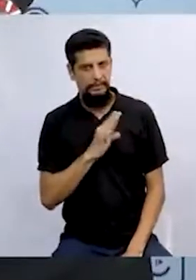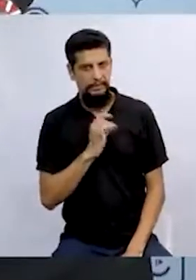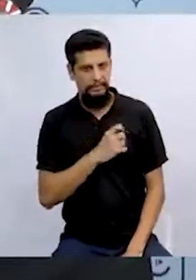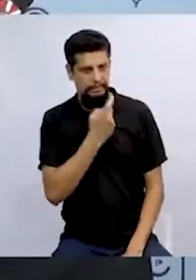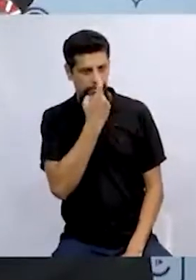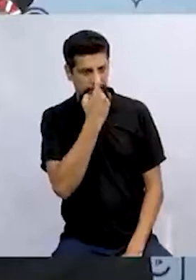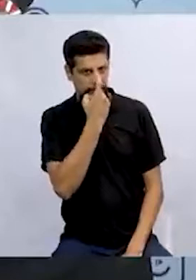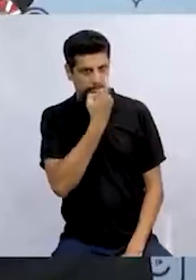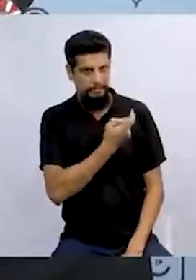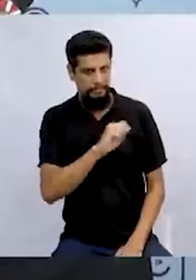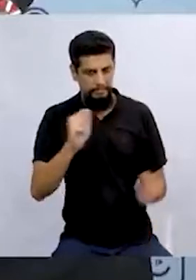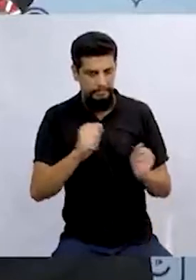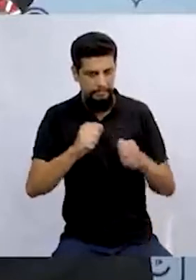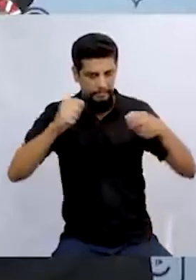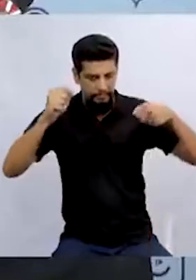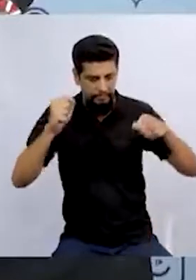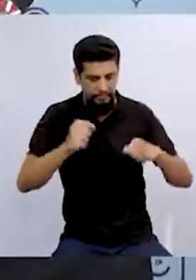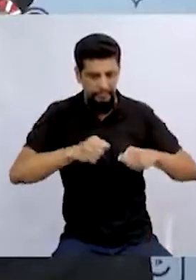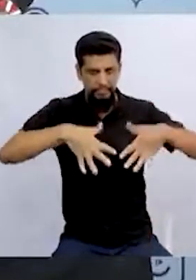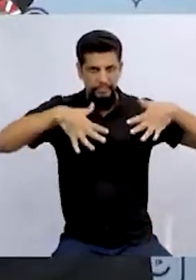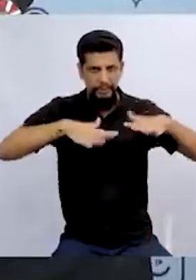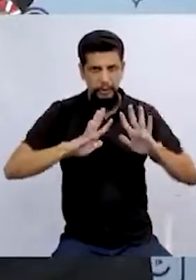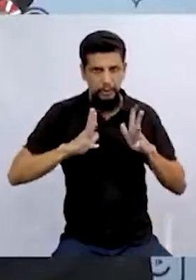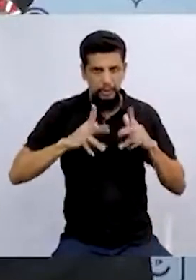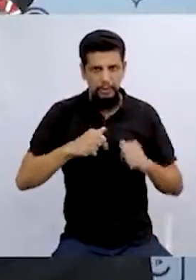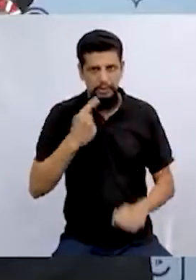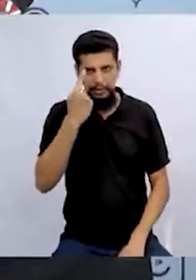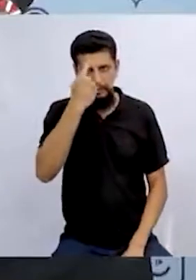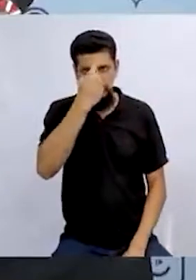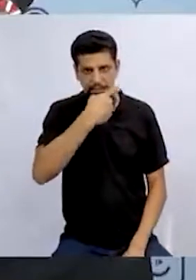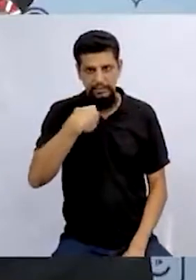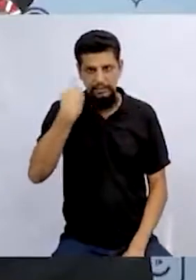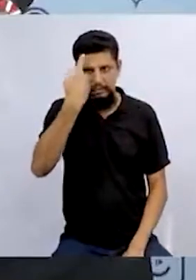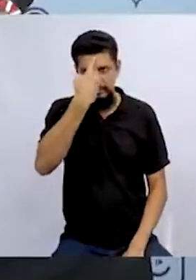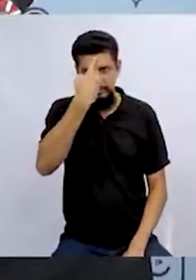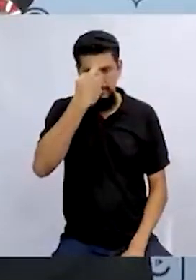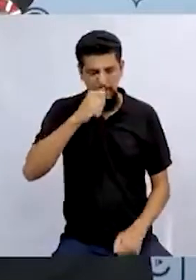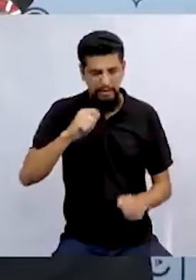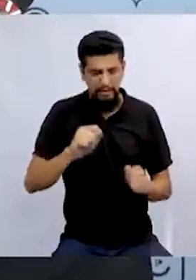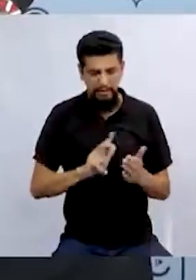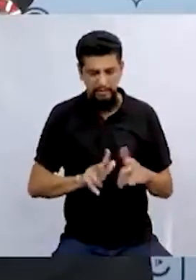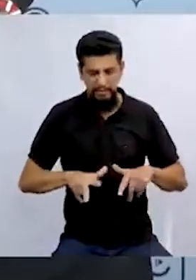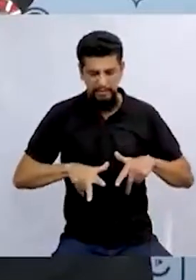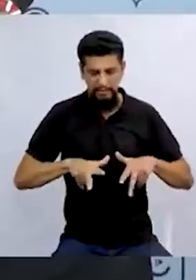fizesse um peitiço e as deixasse todas com cara de lagartixa.